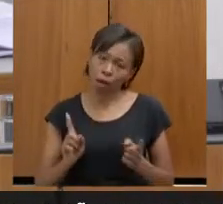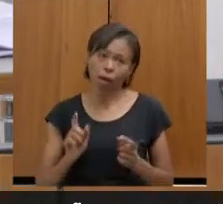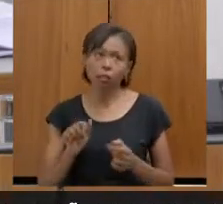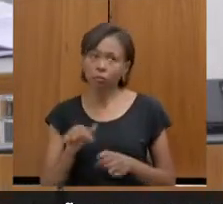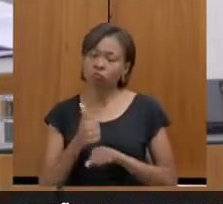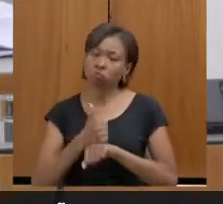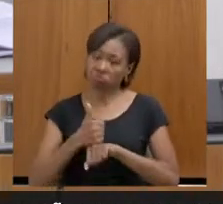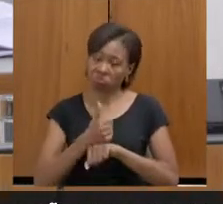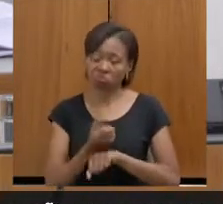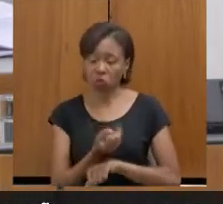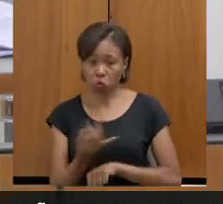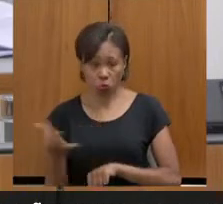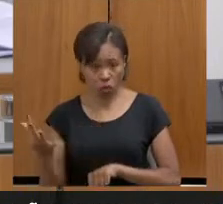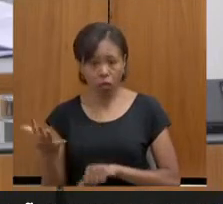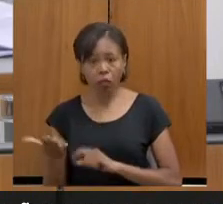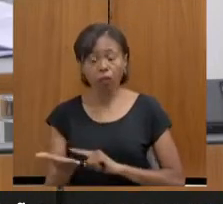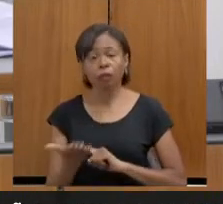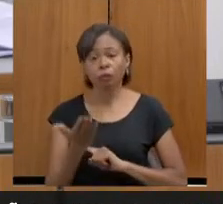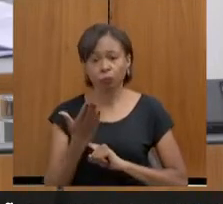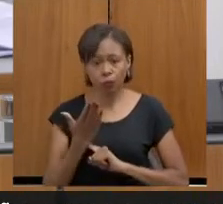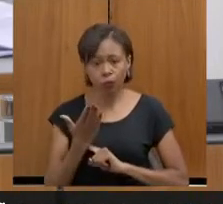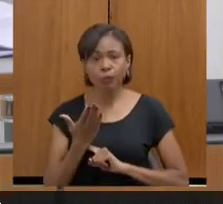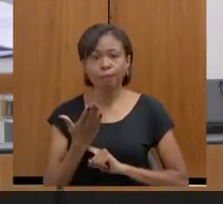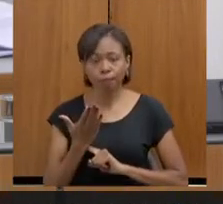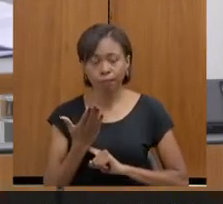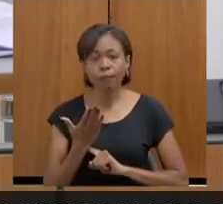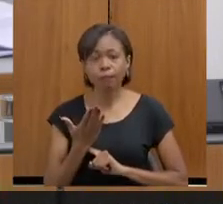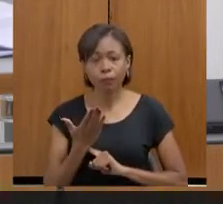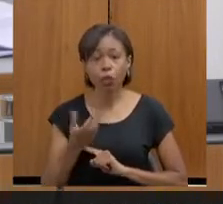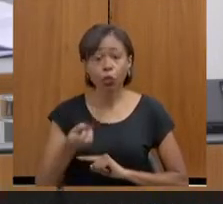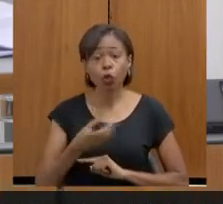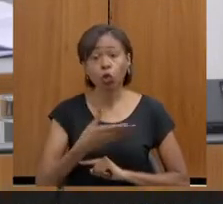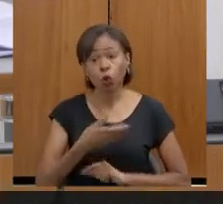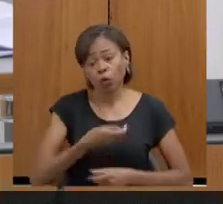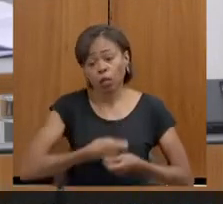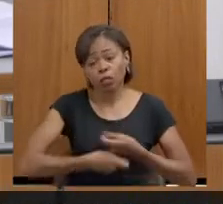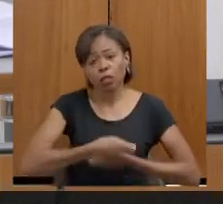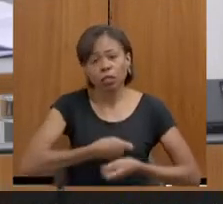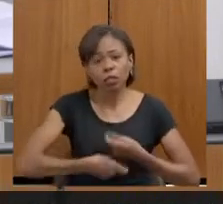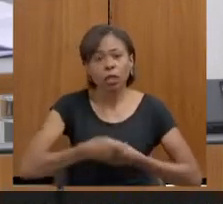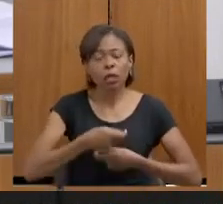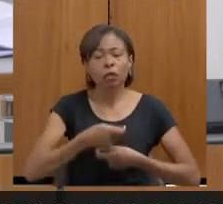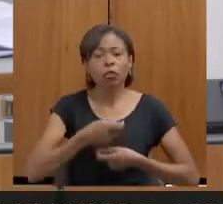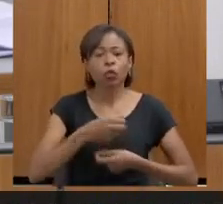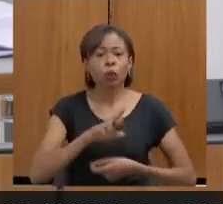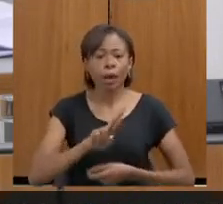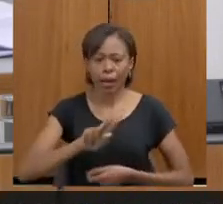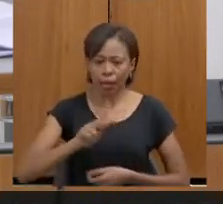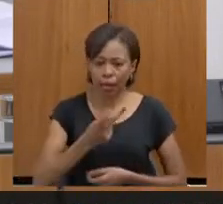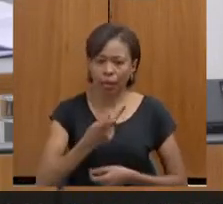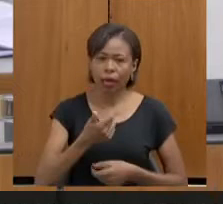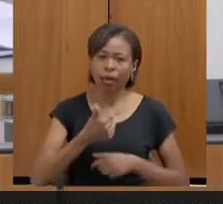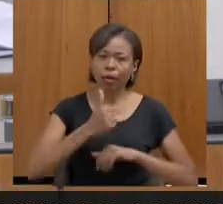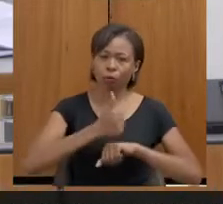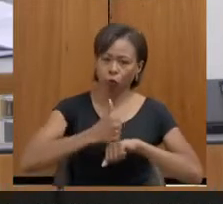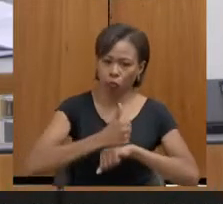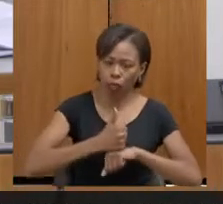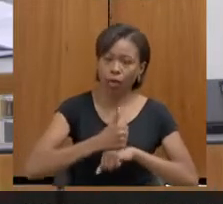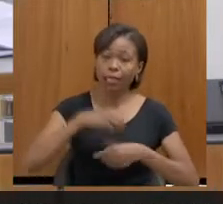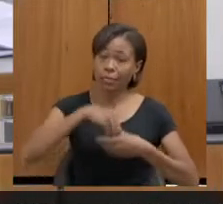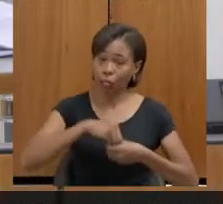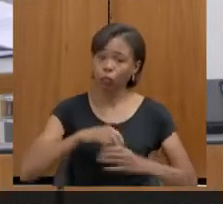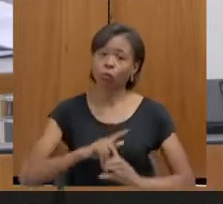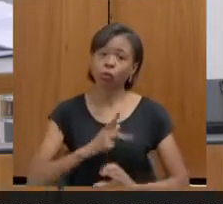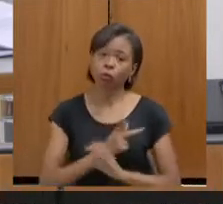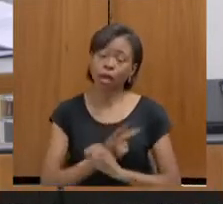a nova gestão de pessoas que nós estamos também concluindo na Polícia Civil, a